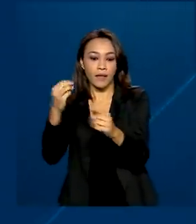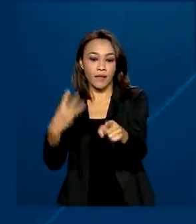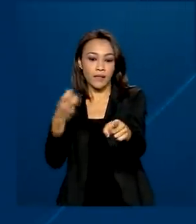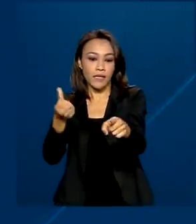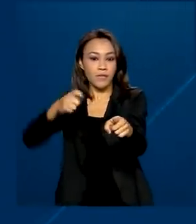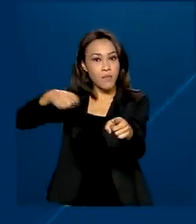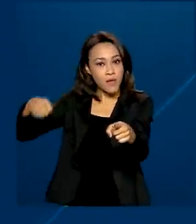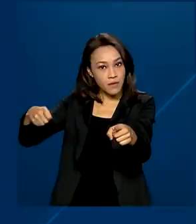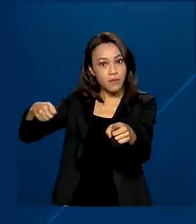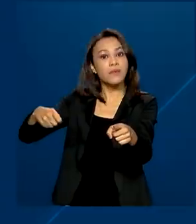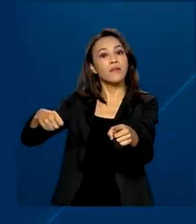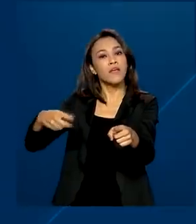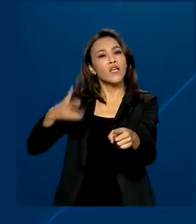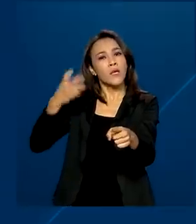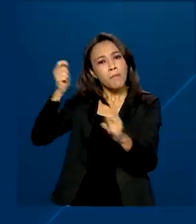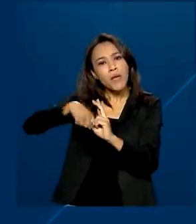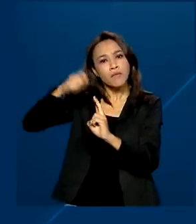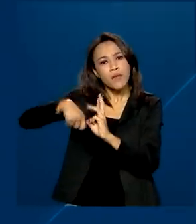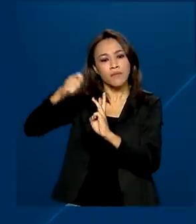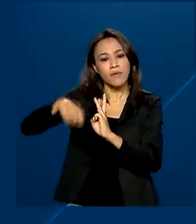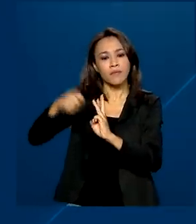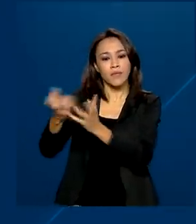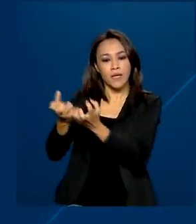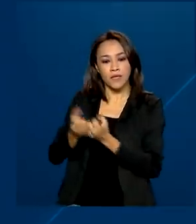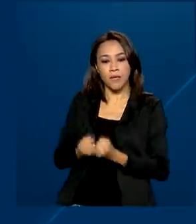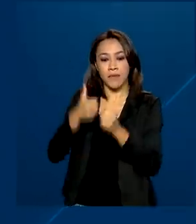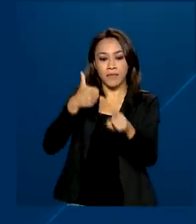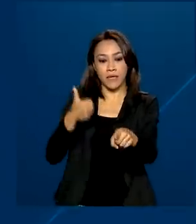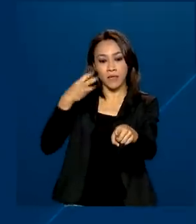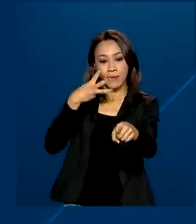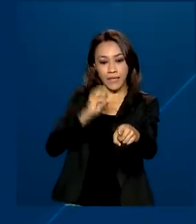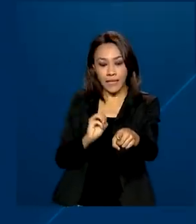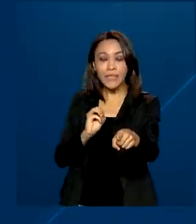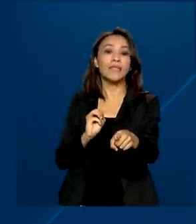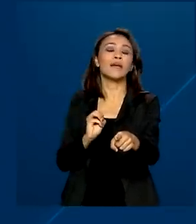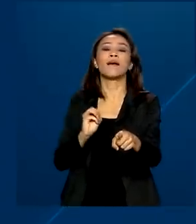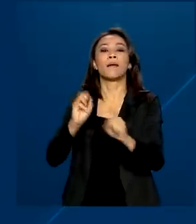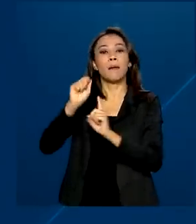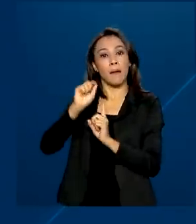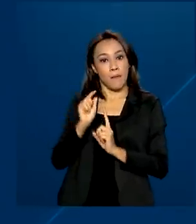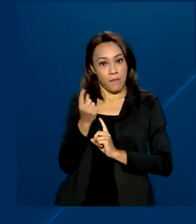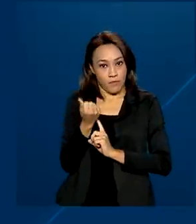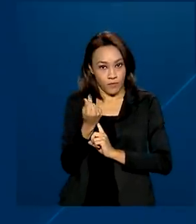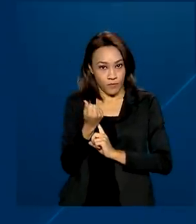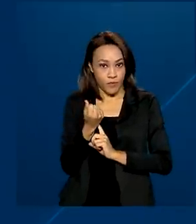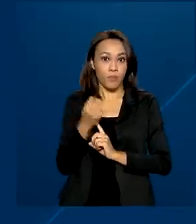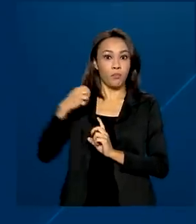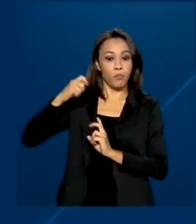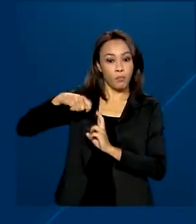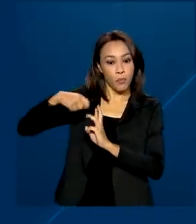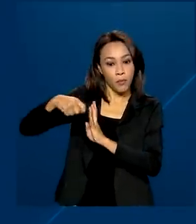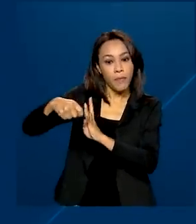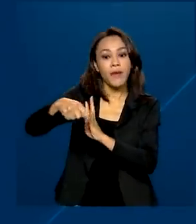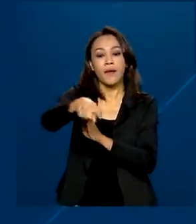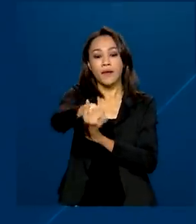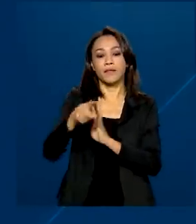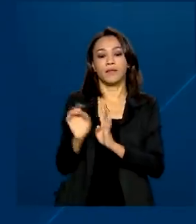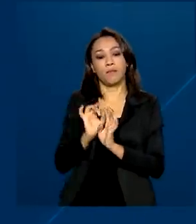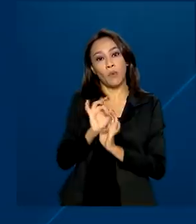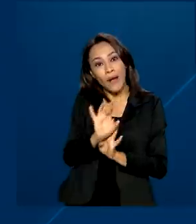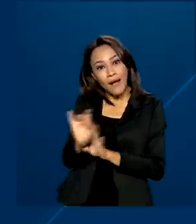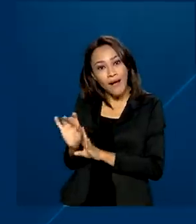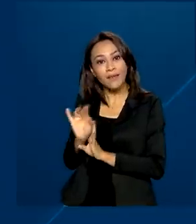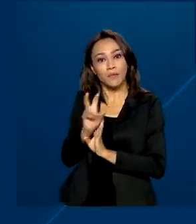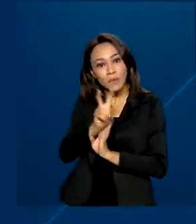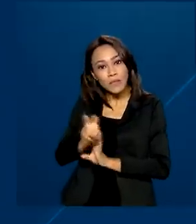que vão receber todo mês R$ 130 por integrante, com limite de até cinco benefícios por família.